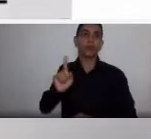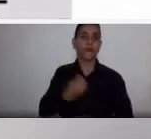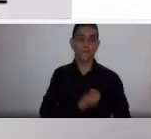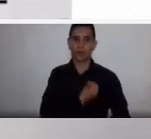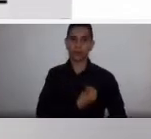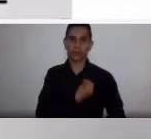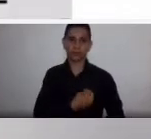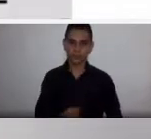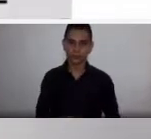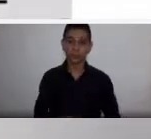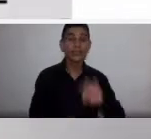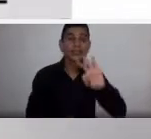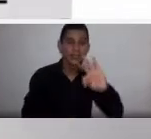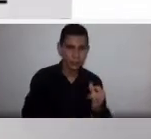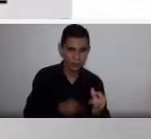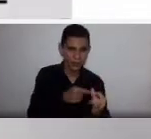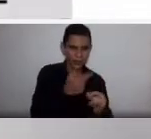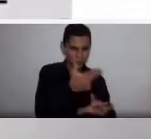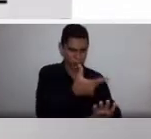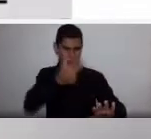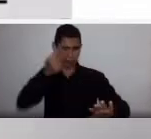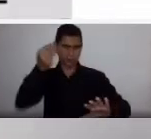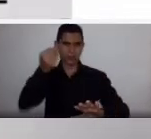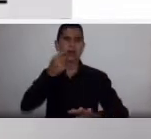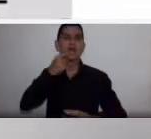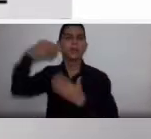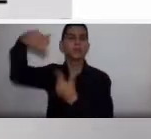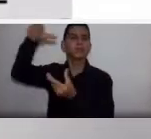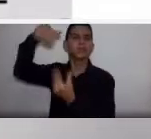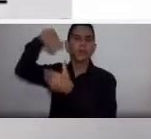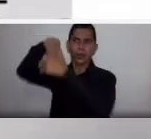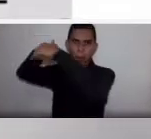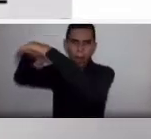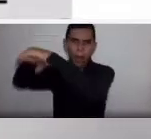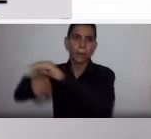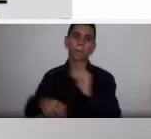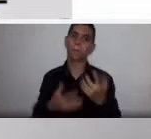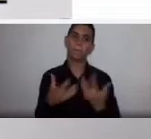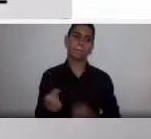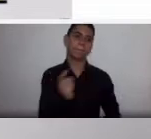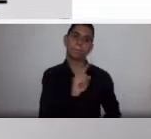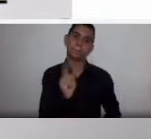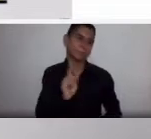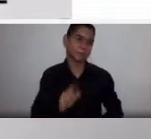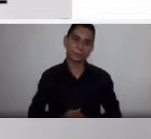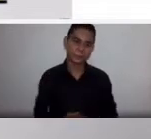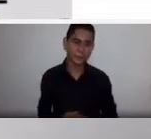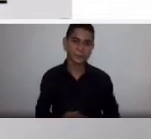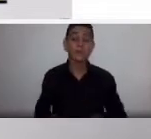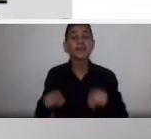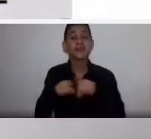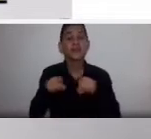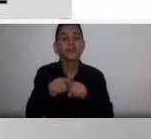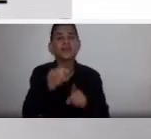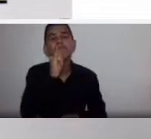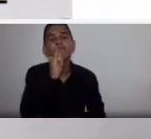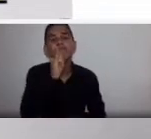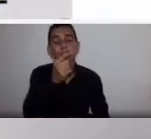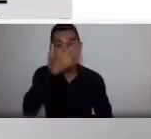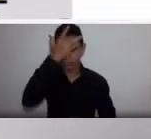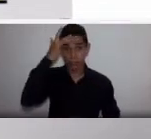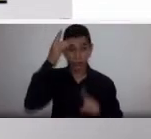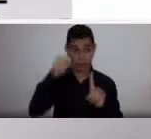testemunha de Jeová. Nós sabemos que depois de uma perda sanguínea, o organismo demora algum tempo para se